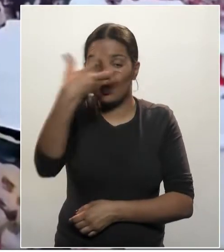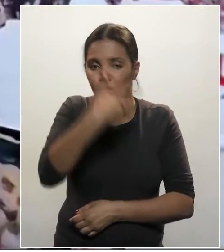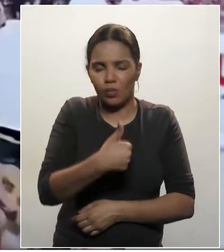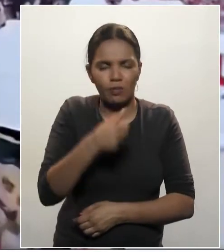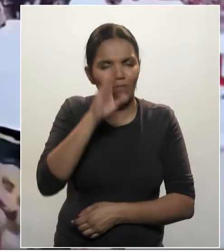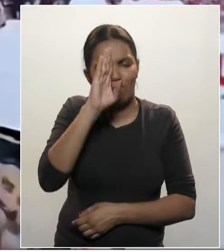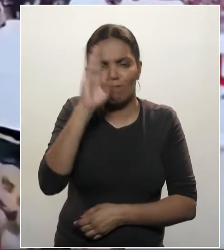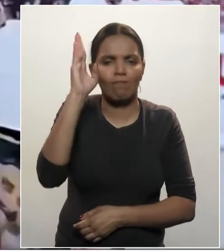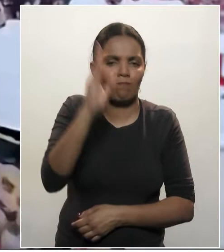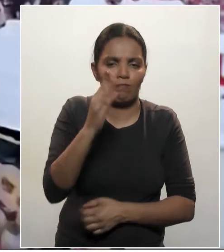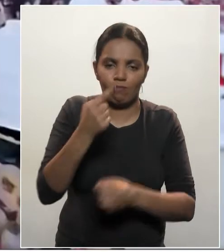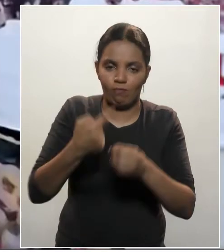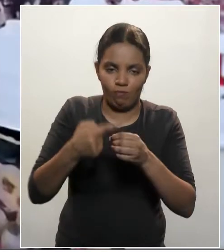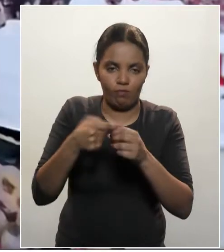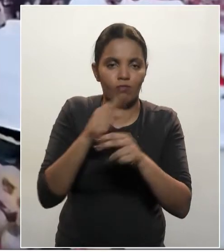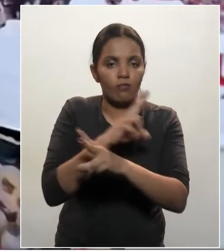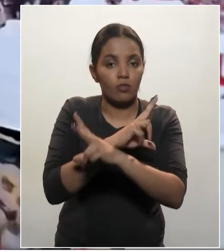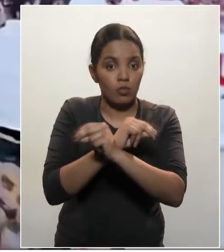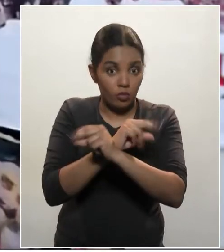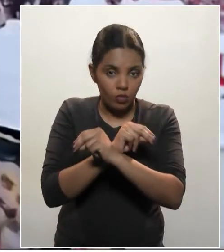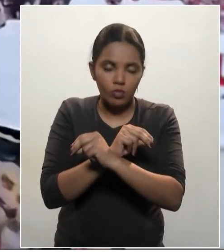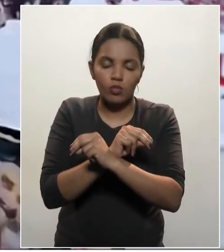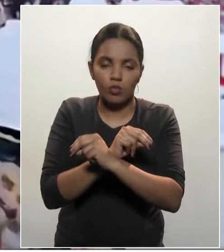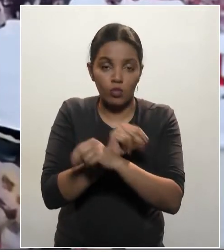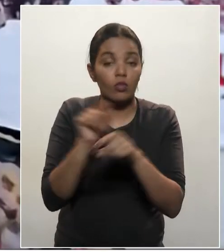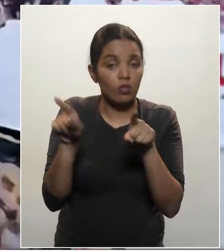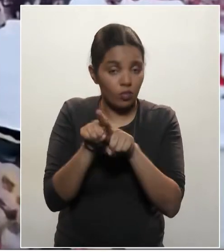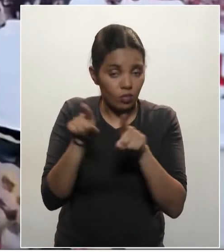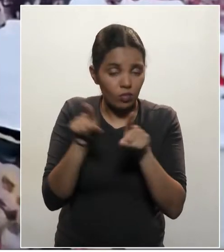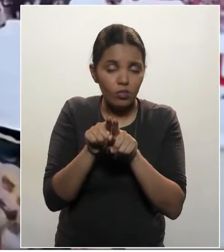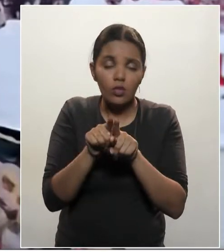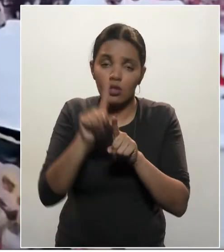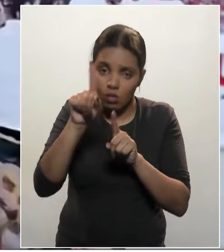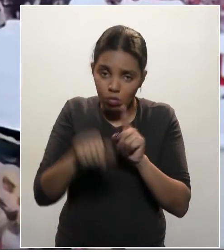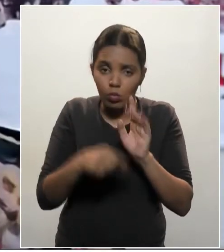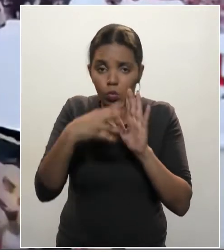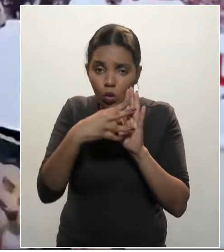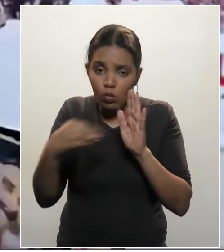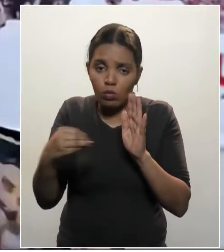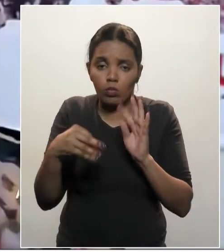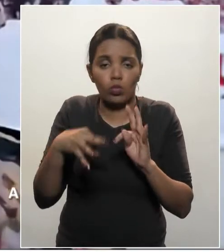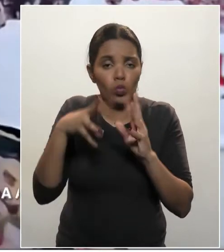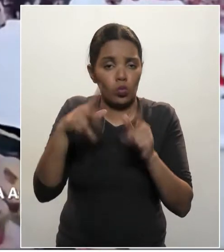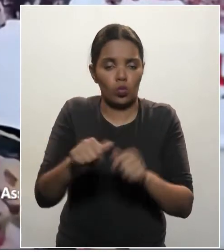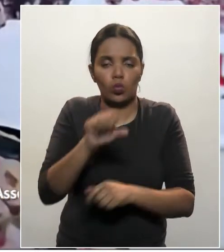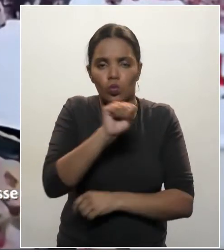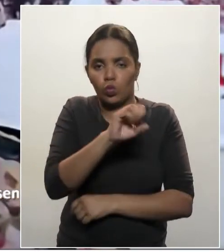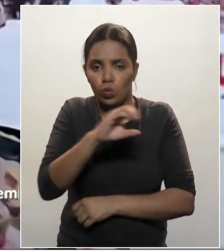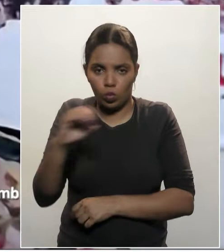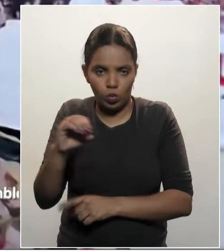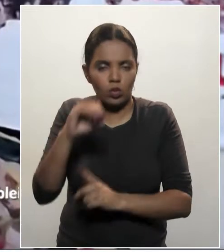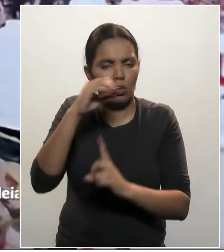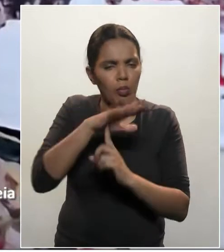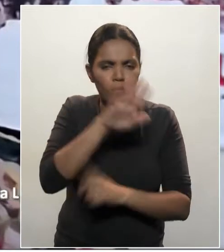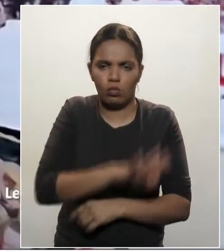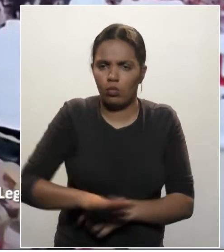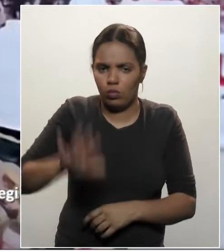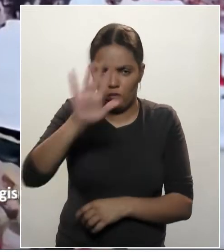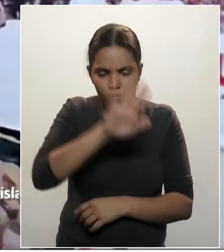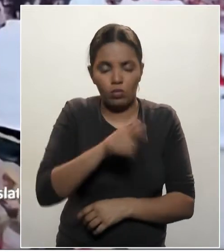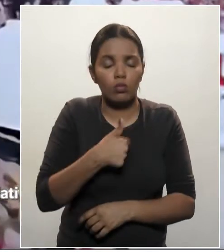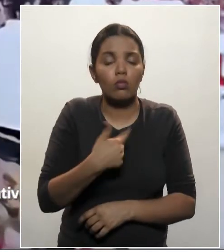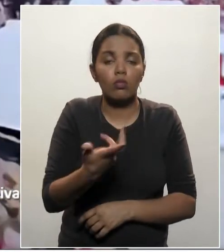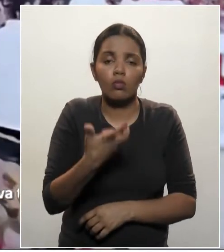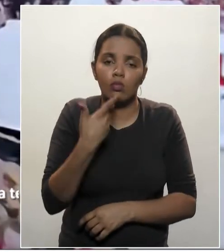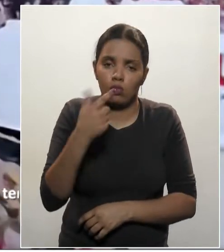município de Pato Branco, mas que foi exemplo para todo o sudoeste e todo o estado do Paraná. Senhor Presidente, quero reforçar